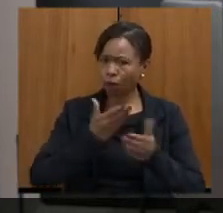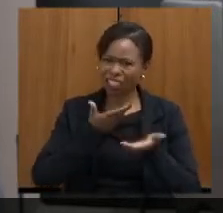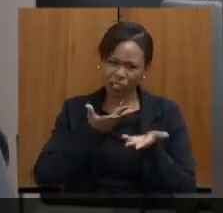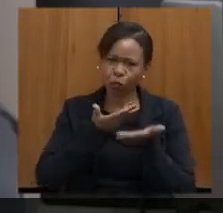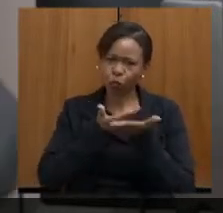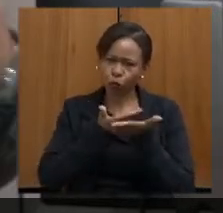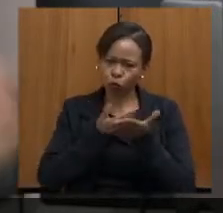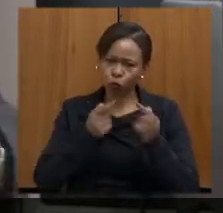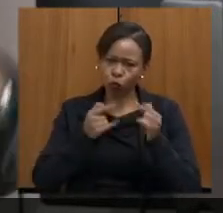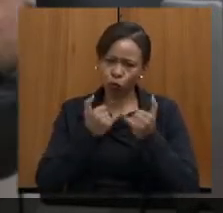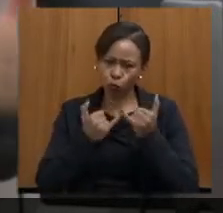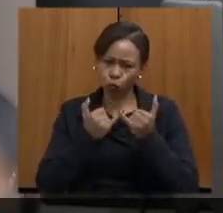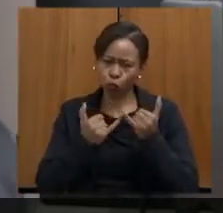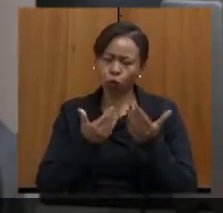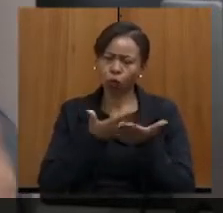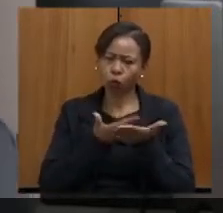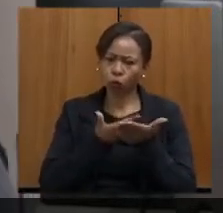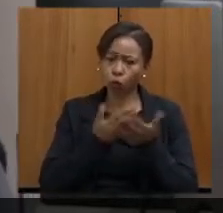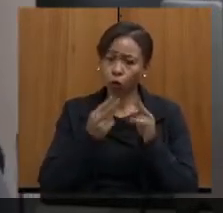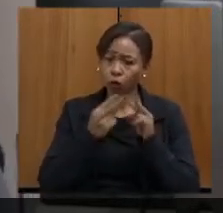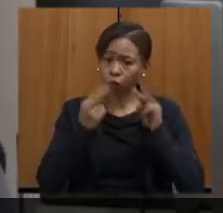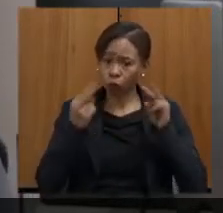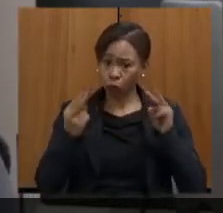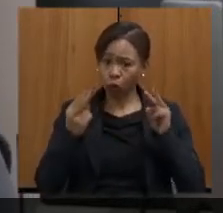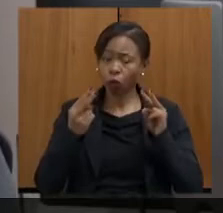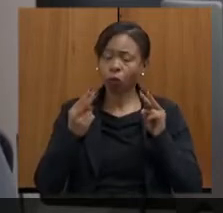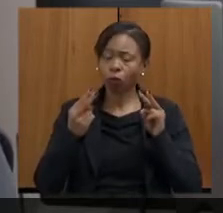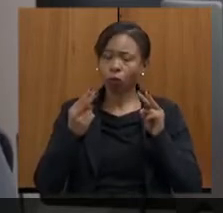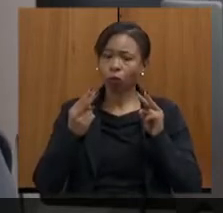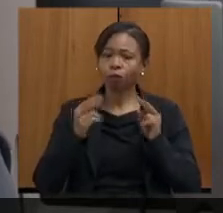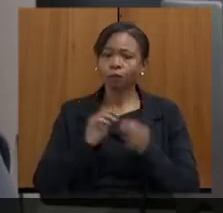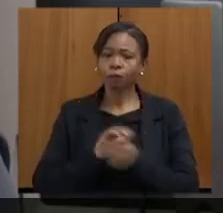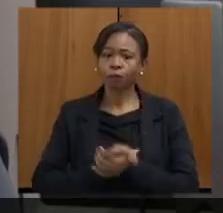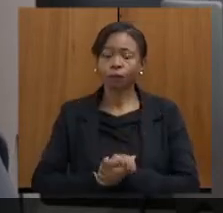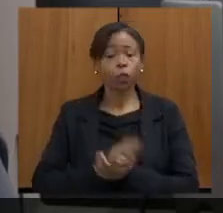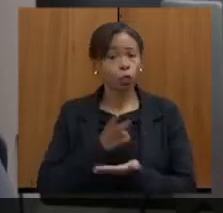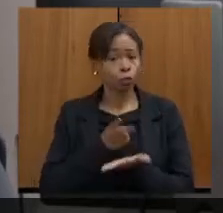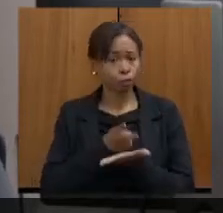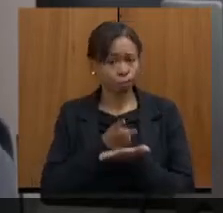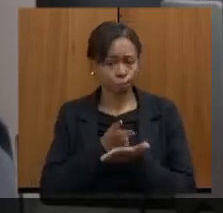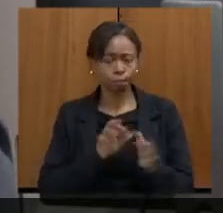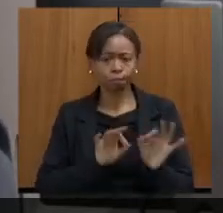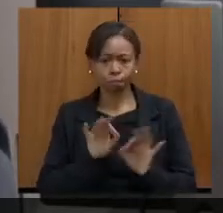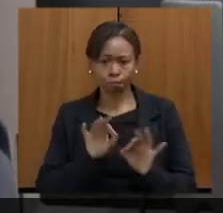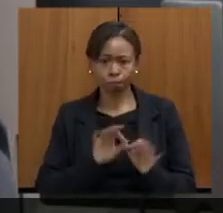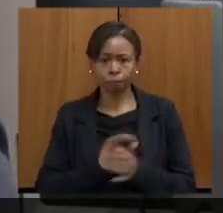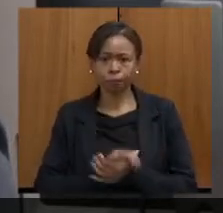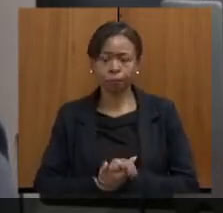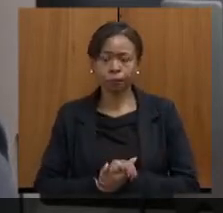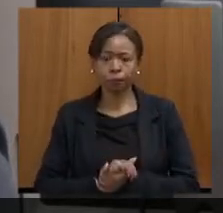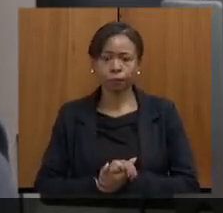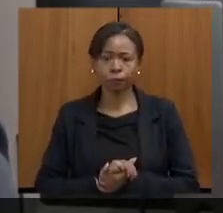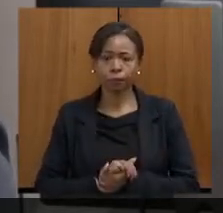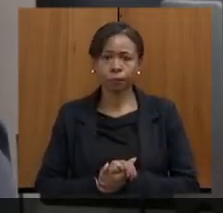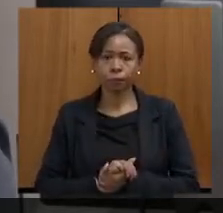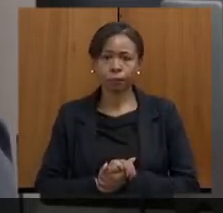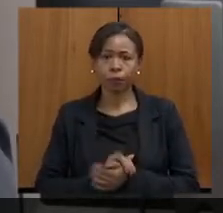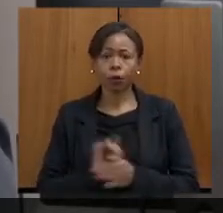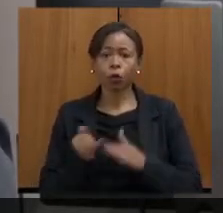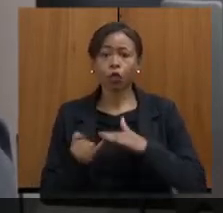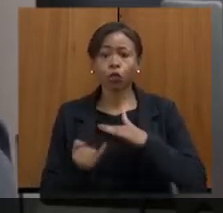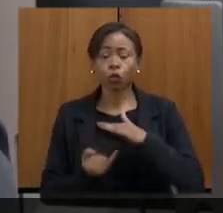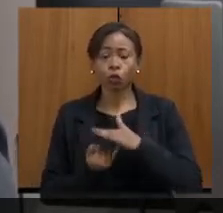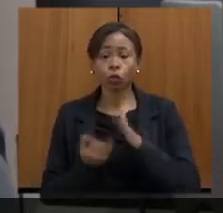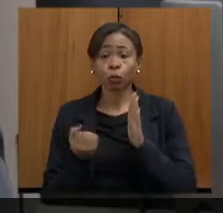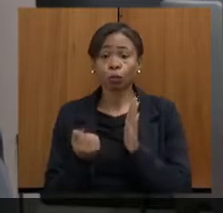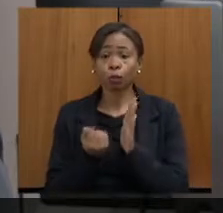alunos. E esse projeto nós decidimos continuar. Pode passar. O Instituto do Patrimônio Histórico,